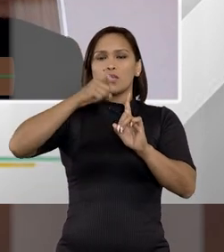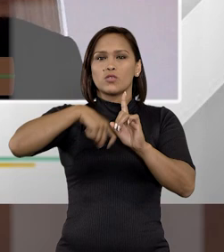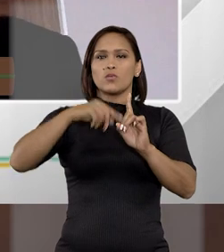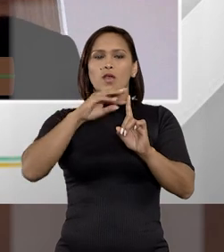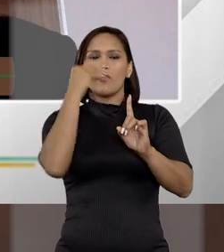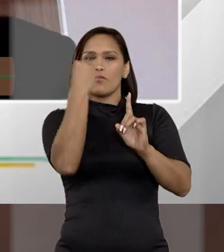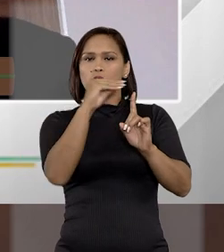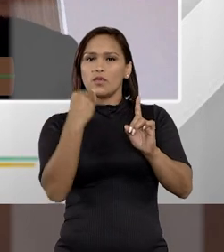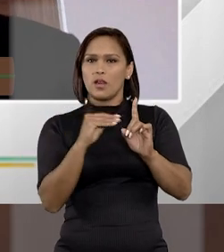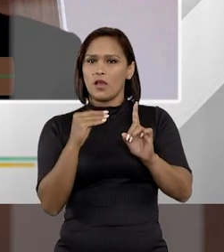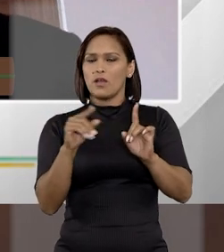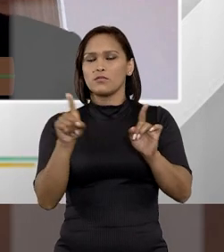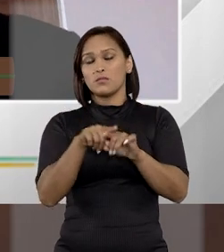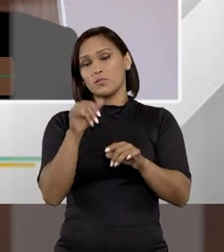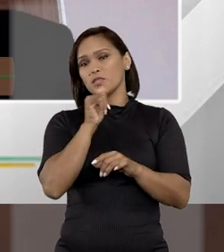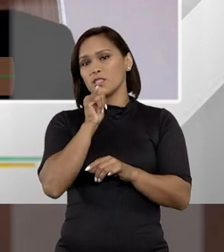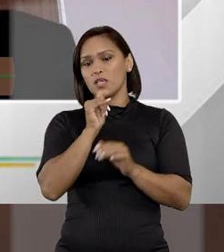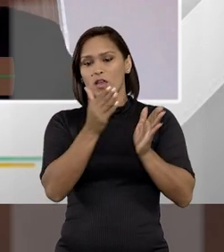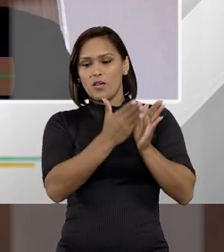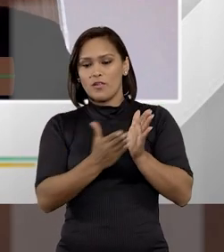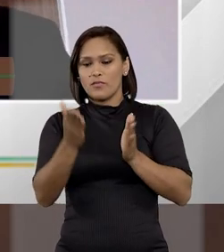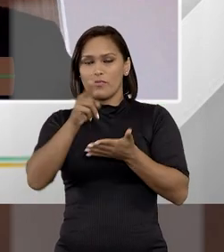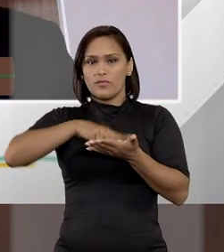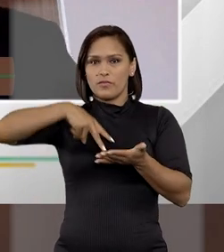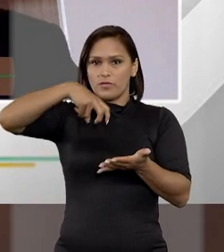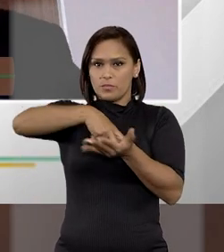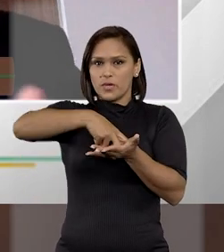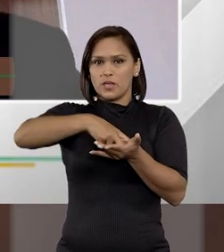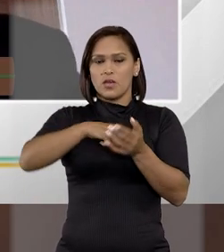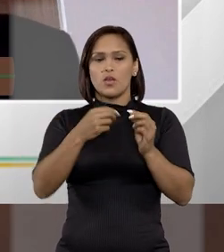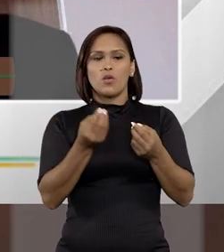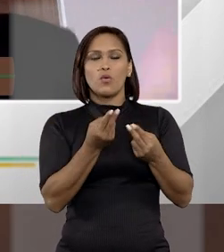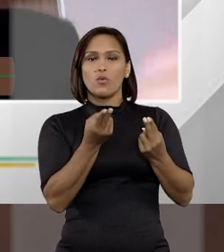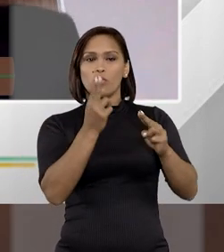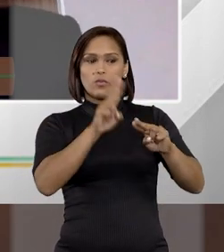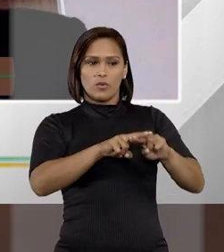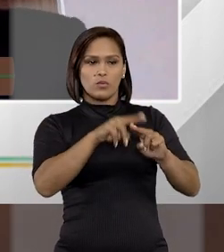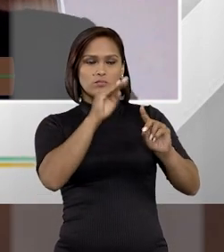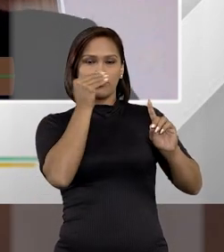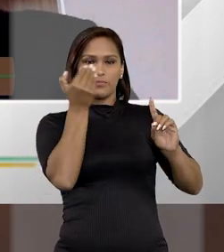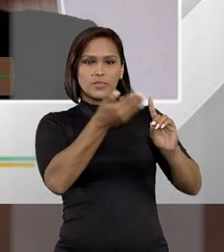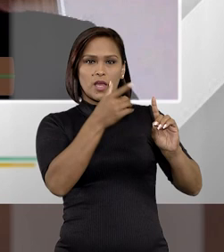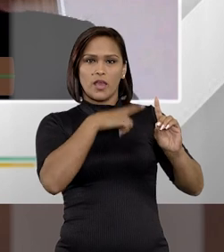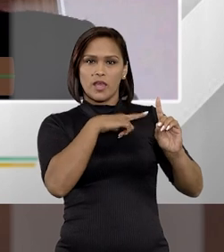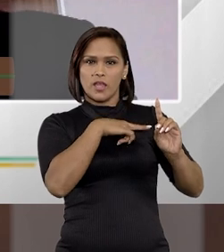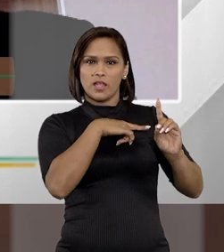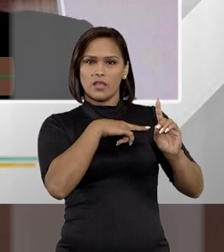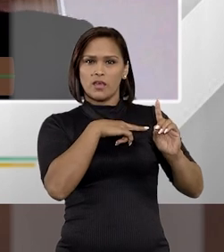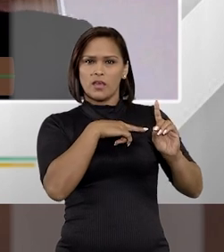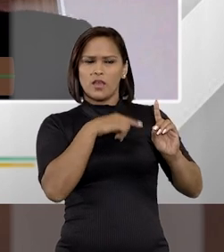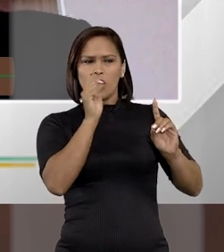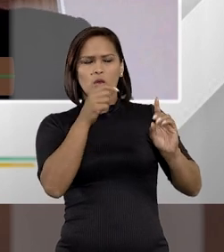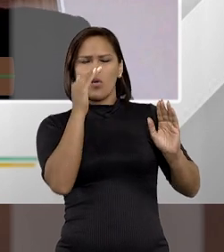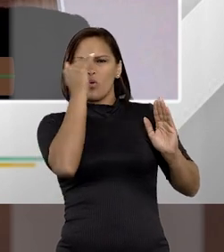contra vulneráveis, por exemplo. Então, na fase da execução da pena, o condenado, ele tem, então, que ele estaria obrigado